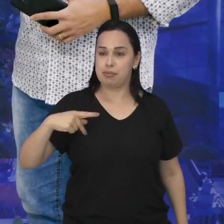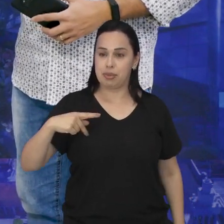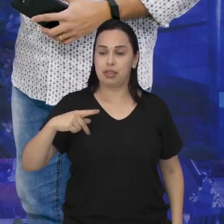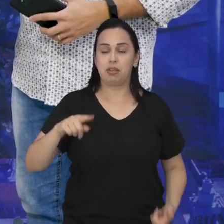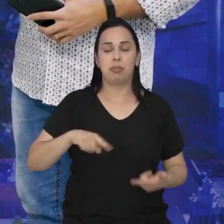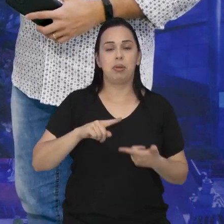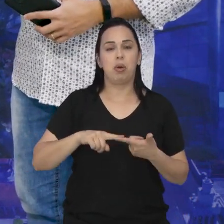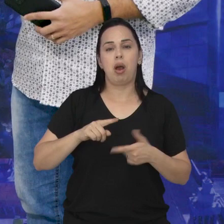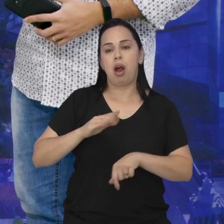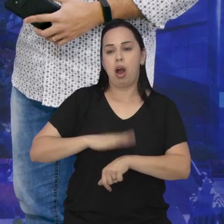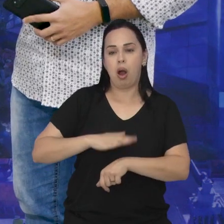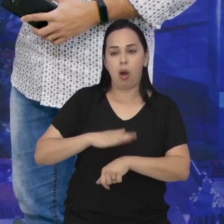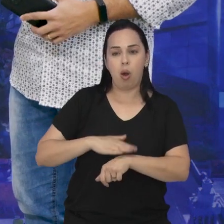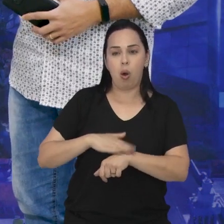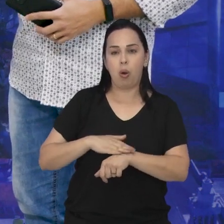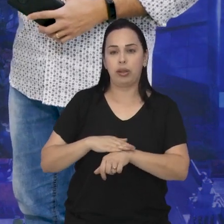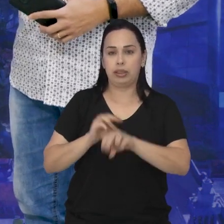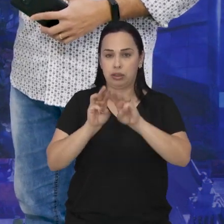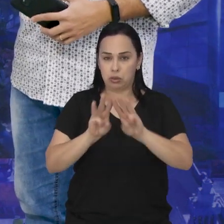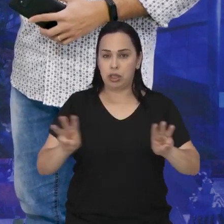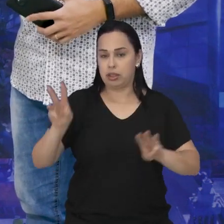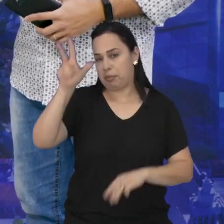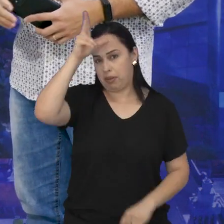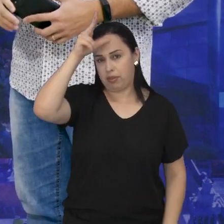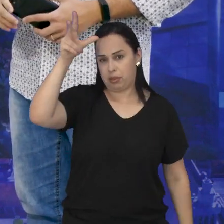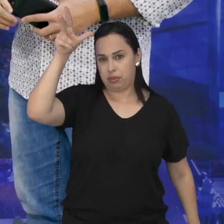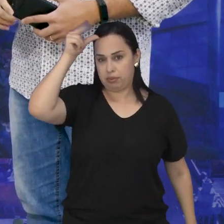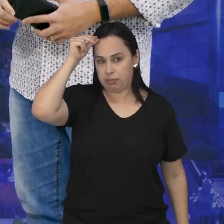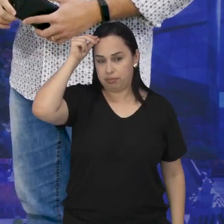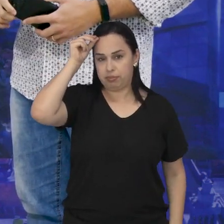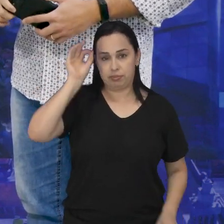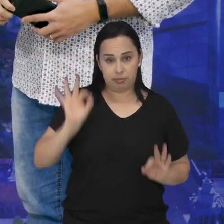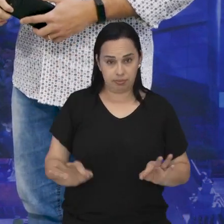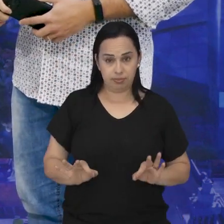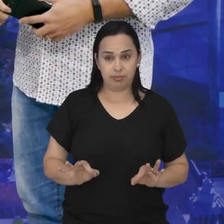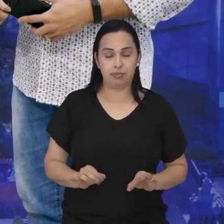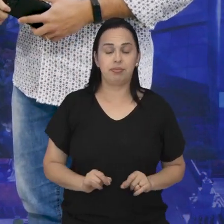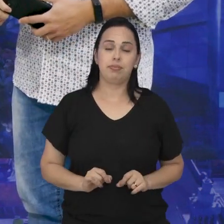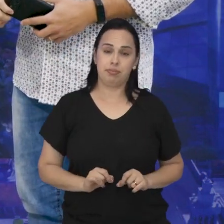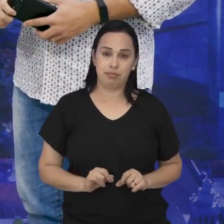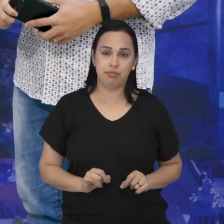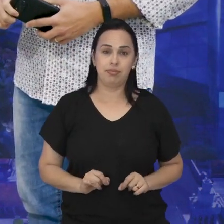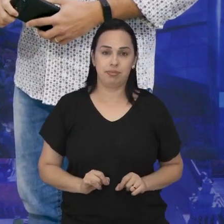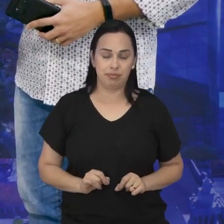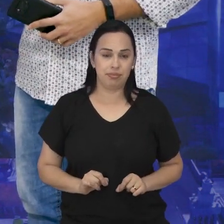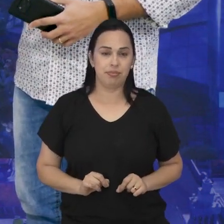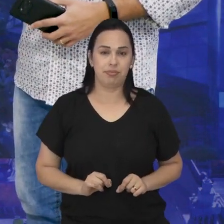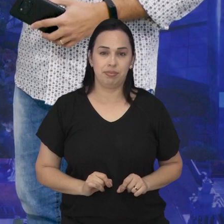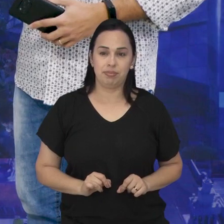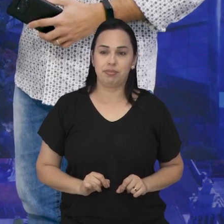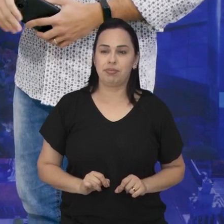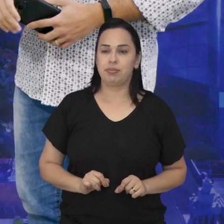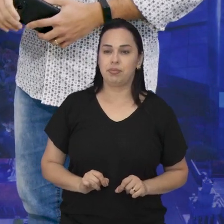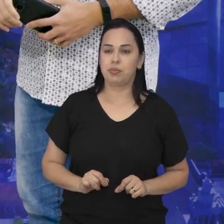endereço, horários de funcionamento, a gente encontra no site da Prefeitura. E também